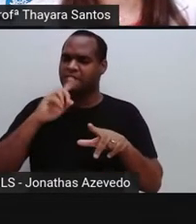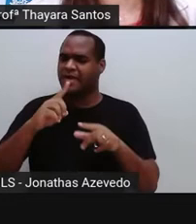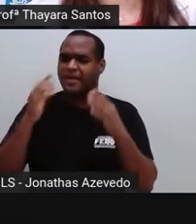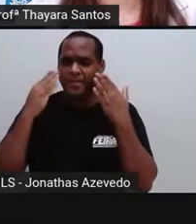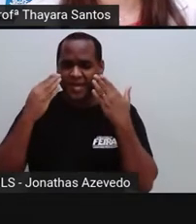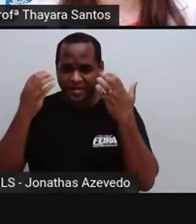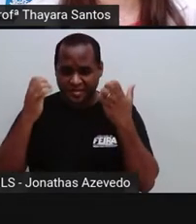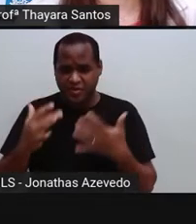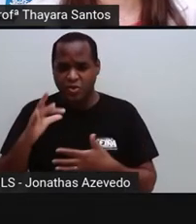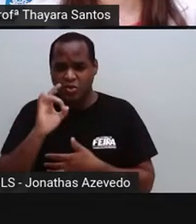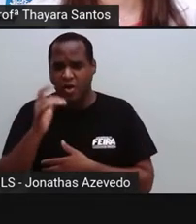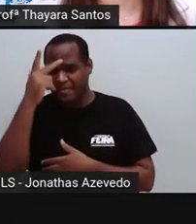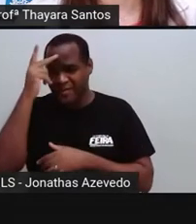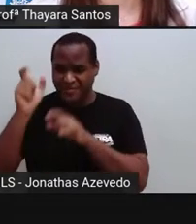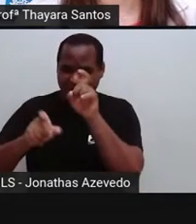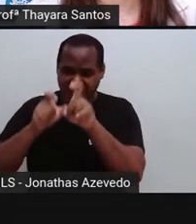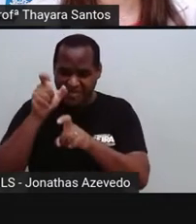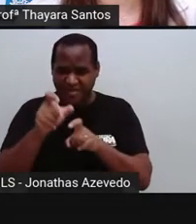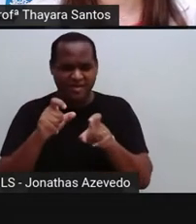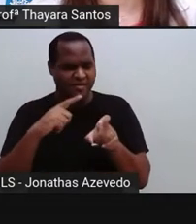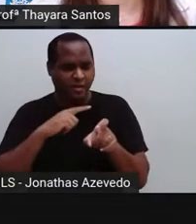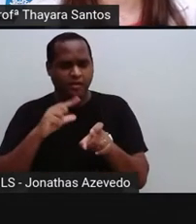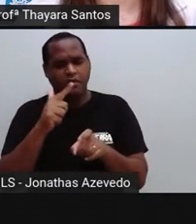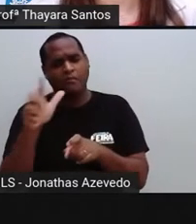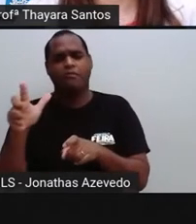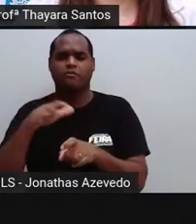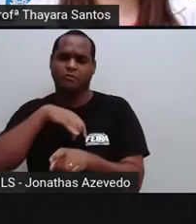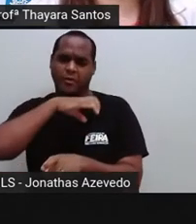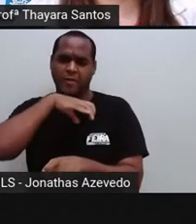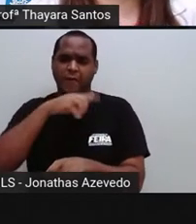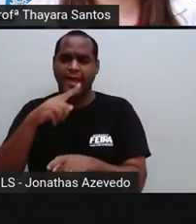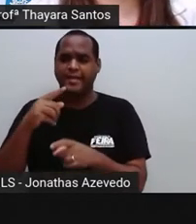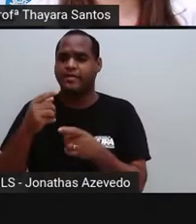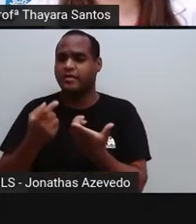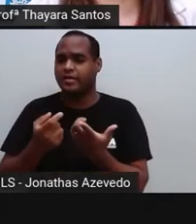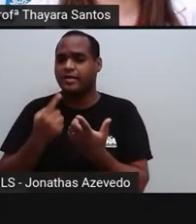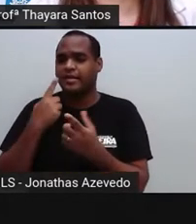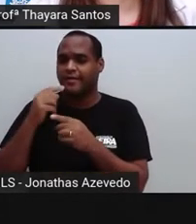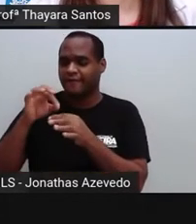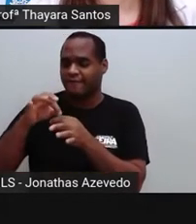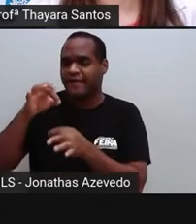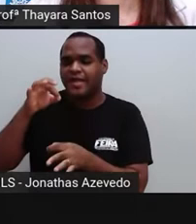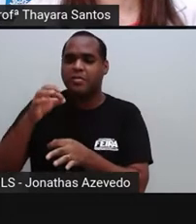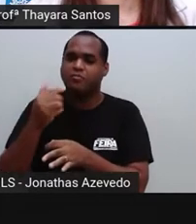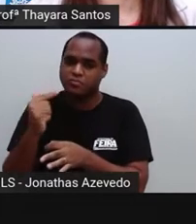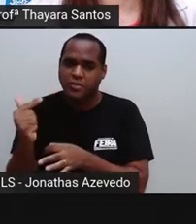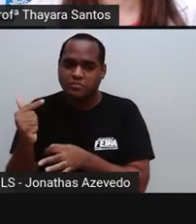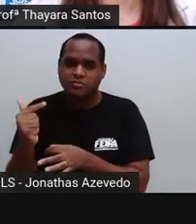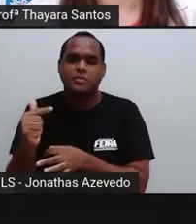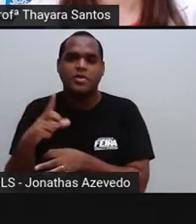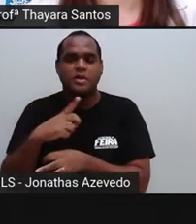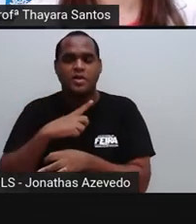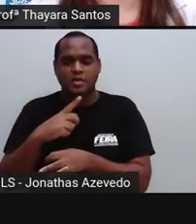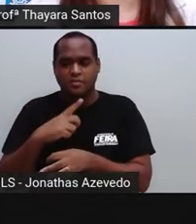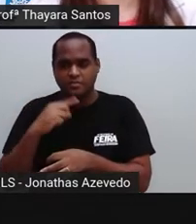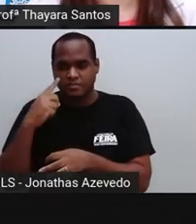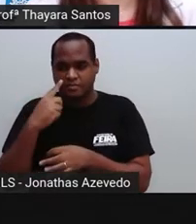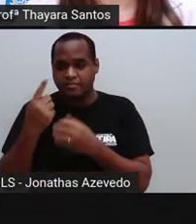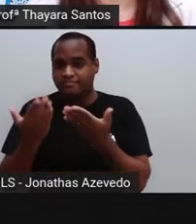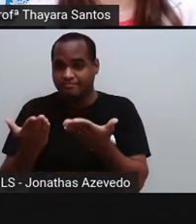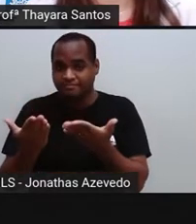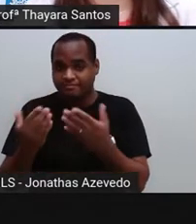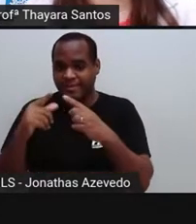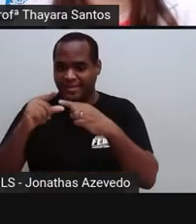presentes só no ser humano, ele também pode estar presente nos animais invertebrados, como essa estrela do mar aqui que eu coloquei para vocês. E nesse